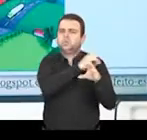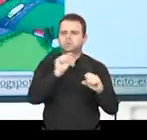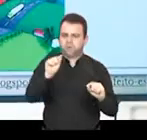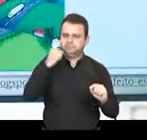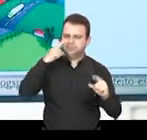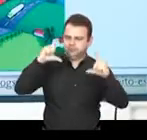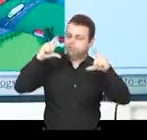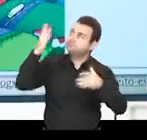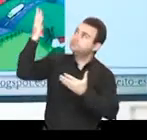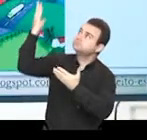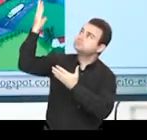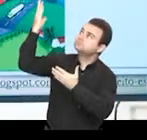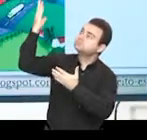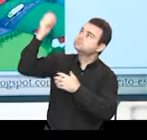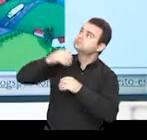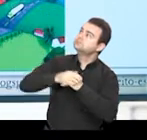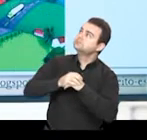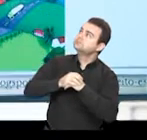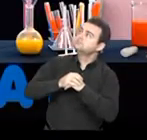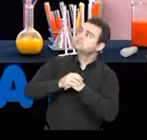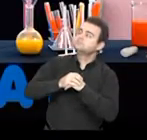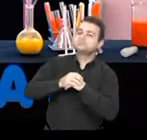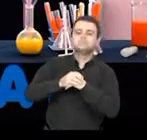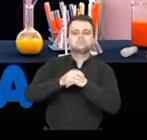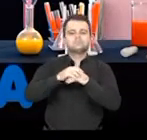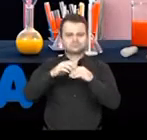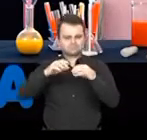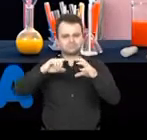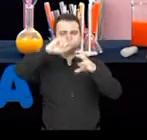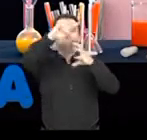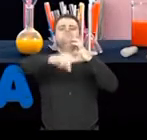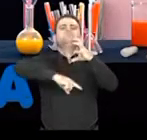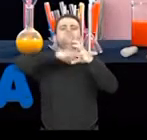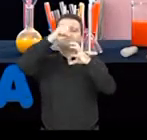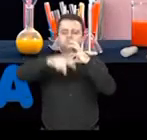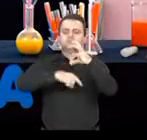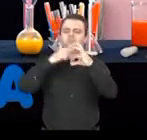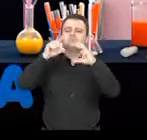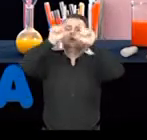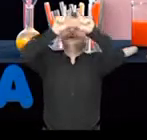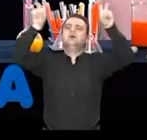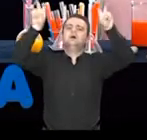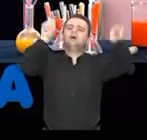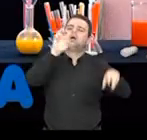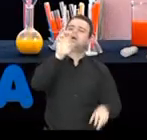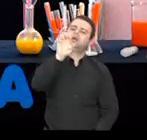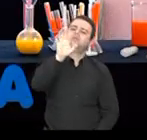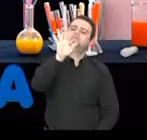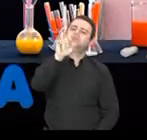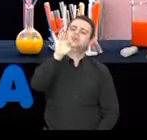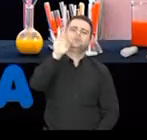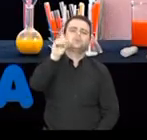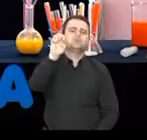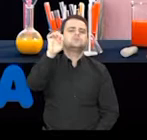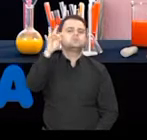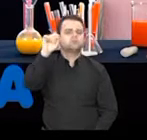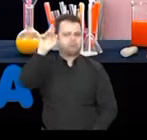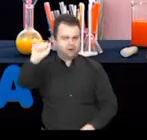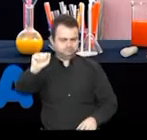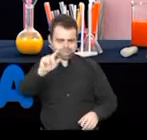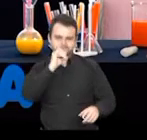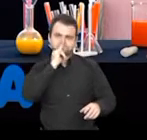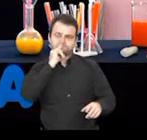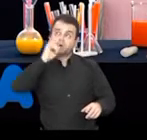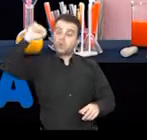nosso planeta que é chamado efeito estufa. Vou explicar para vocês como é o efeito estufa. Imaginem o Sol